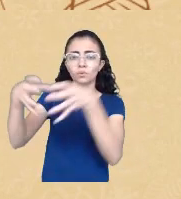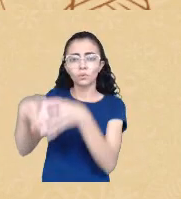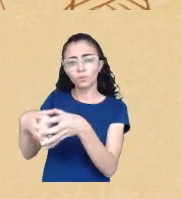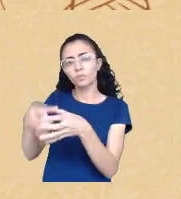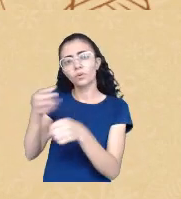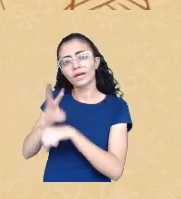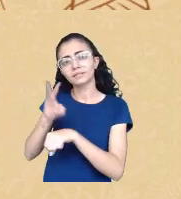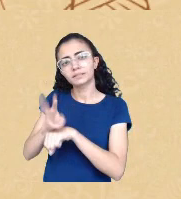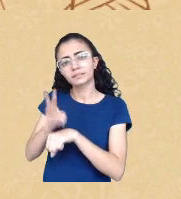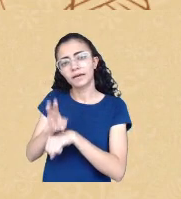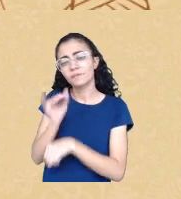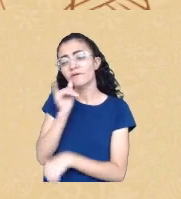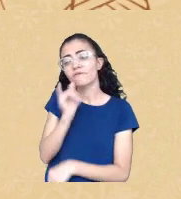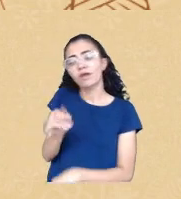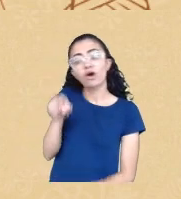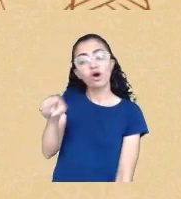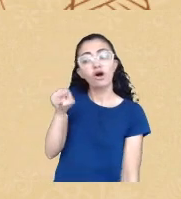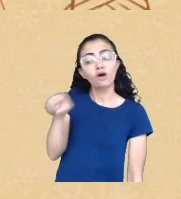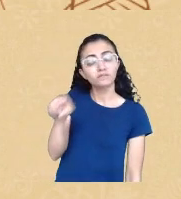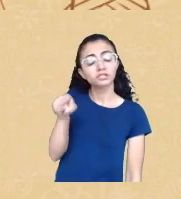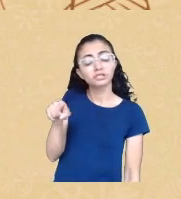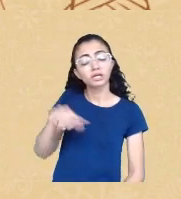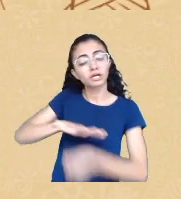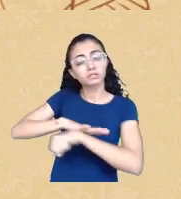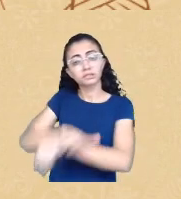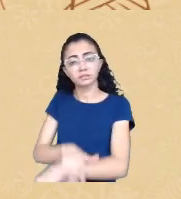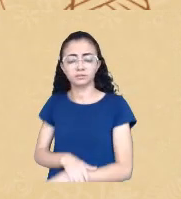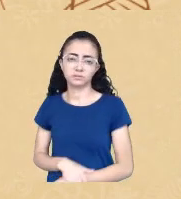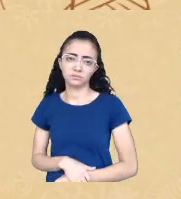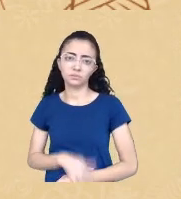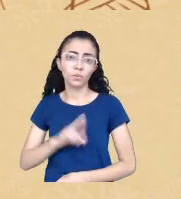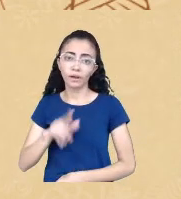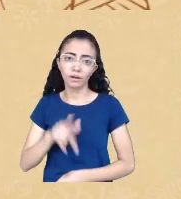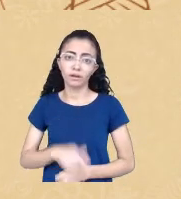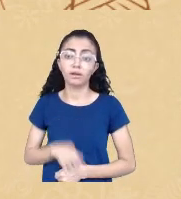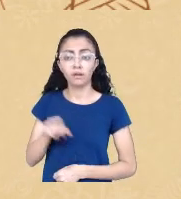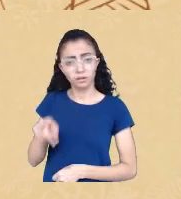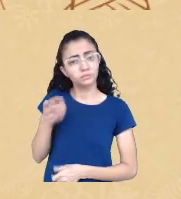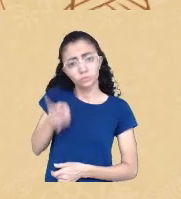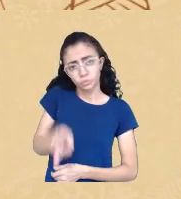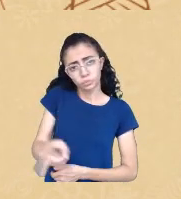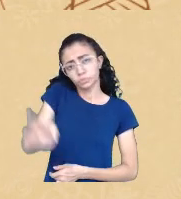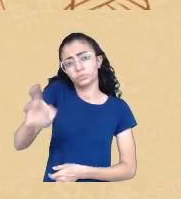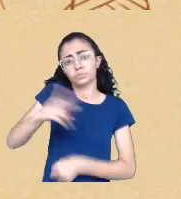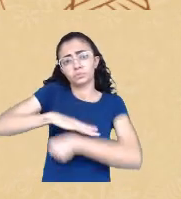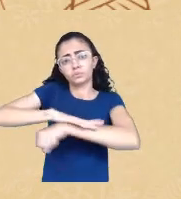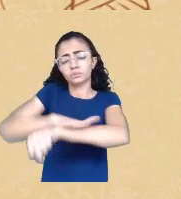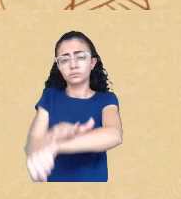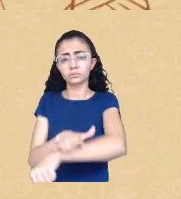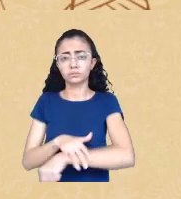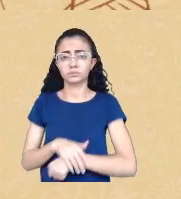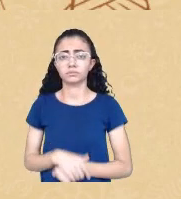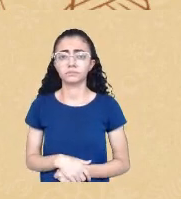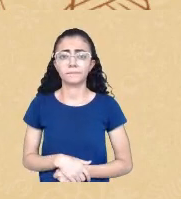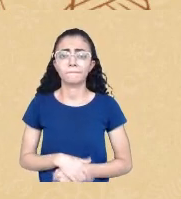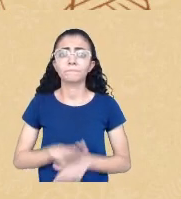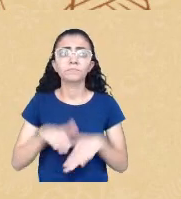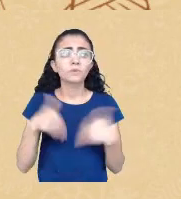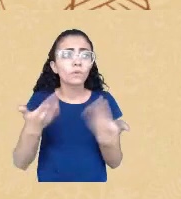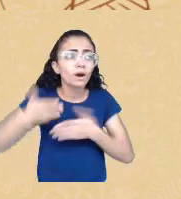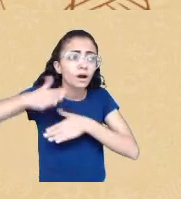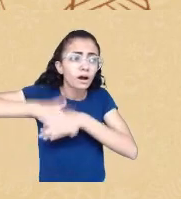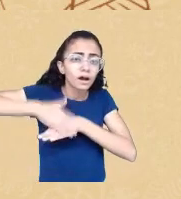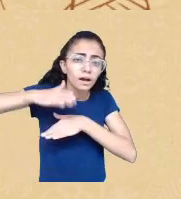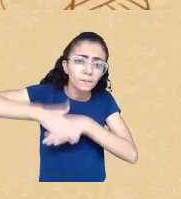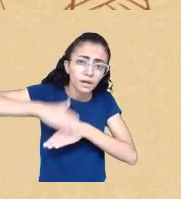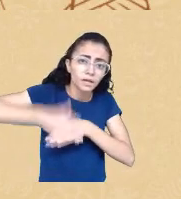que ele está sendo racista ele vai continuar sendo racista qual é a atividade que cada um de